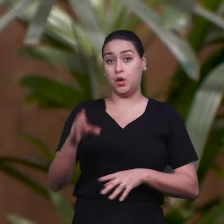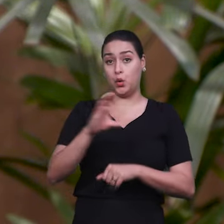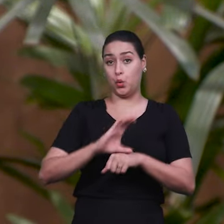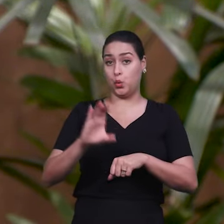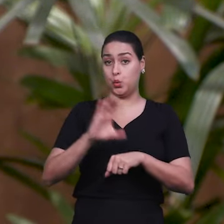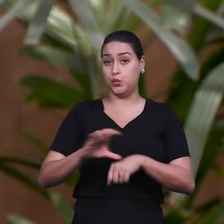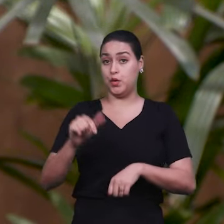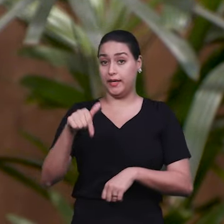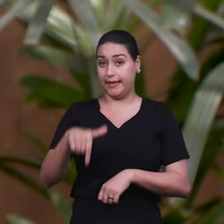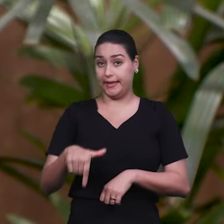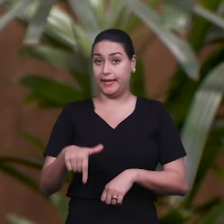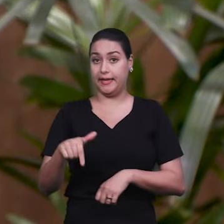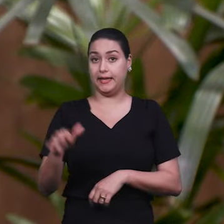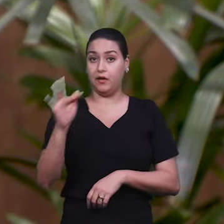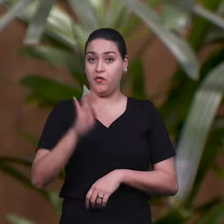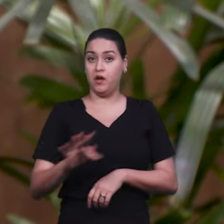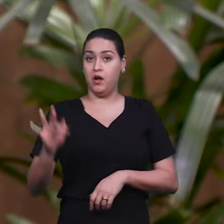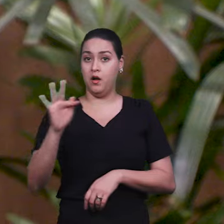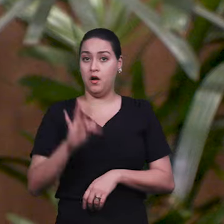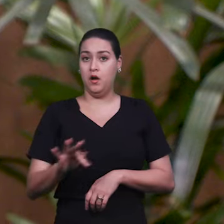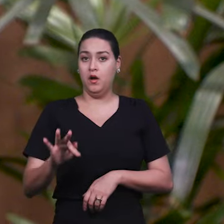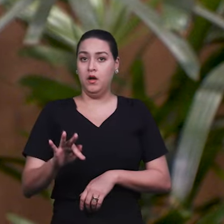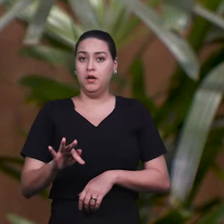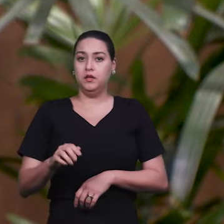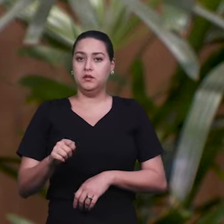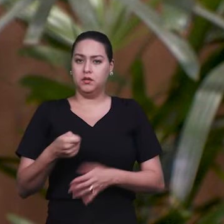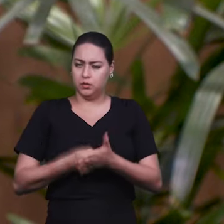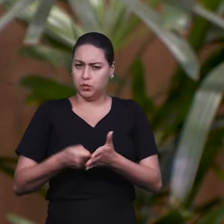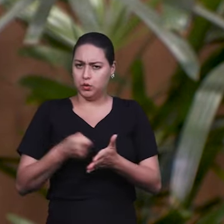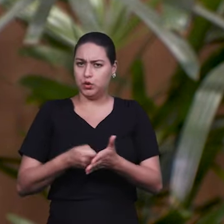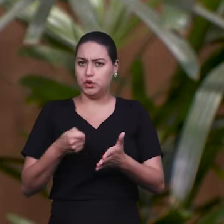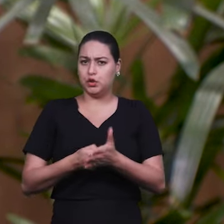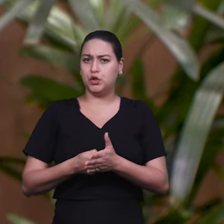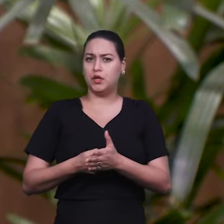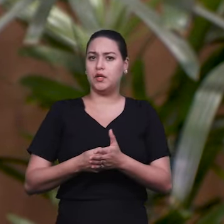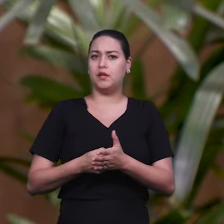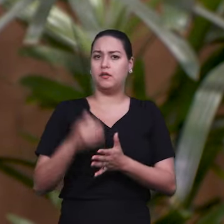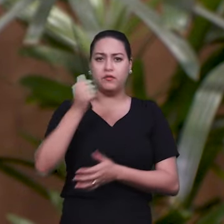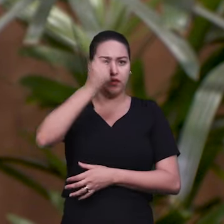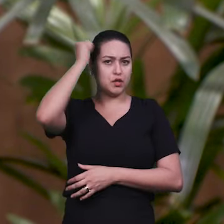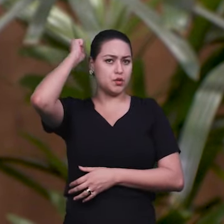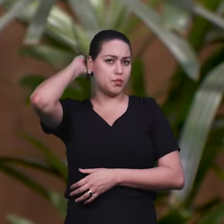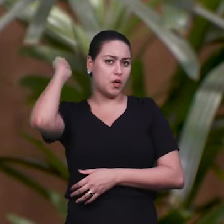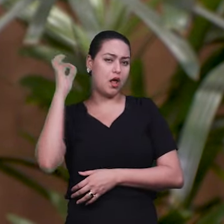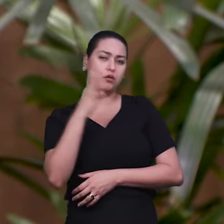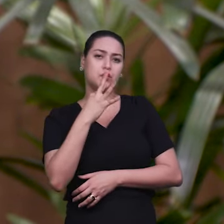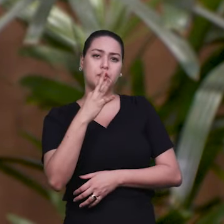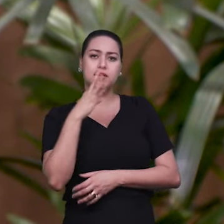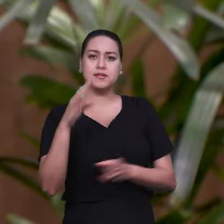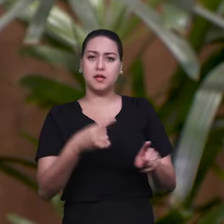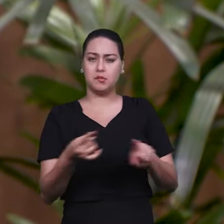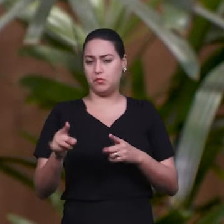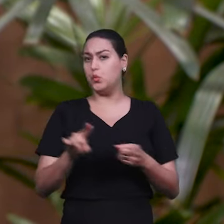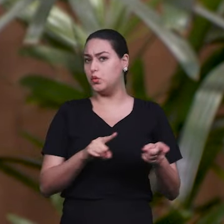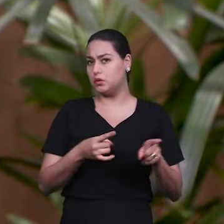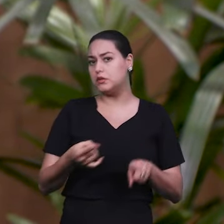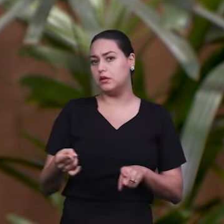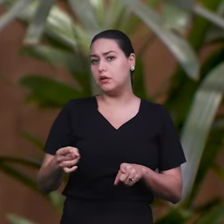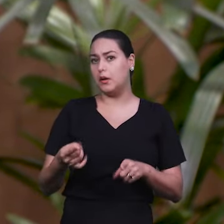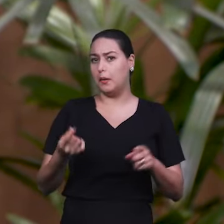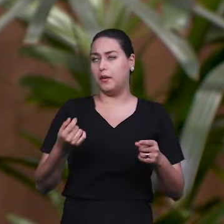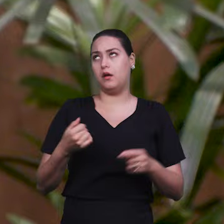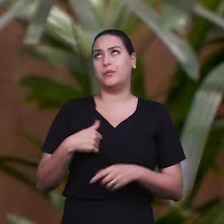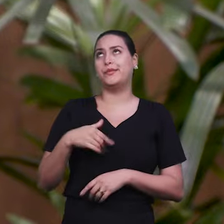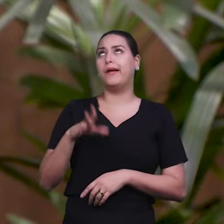da Faculdade de Música, é exigido no vestibular já o conhecimento musical. Então, a pessoa não vai entrar sem